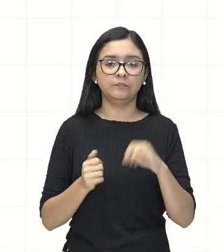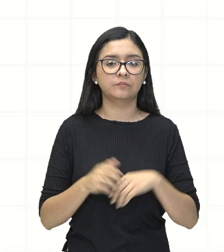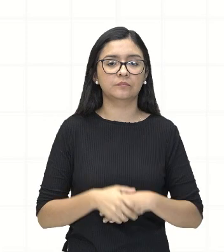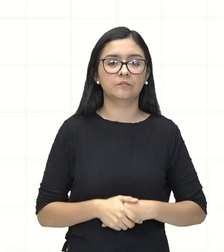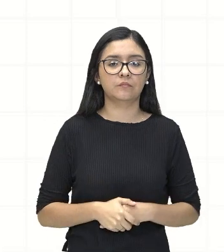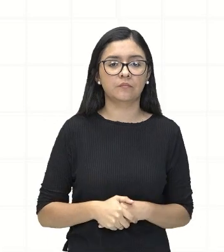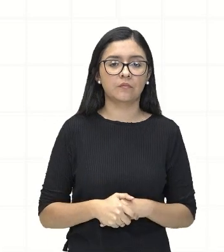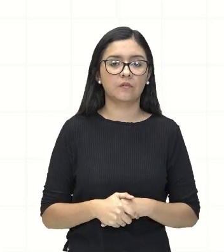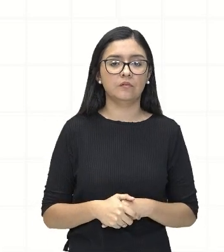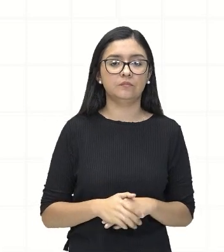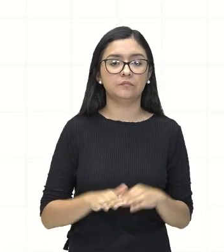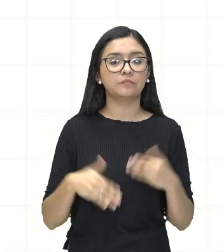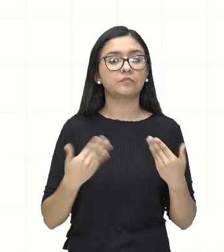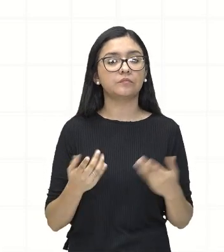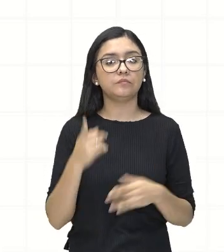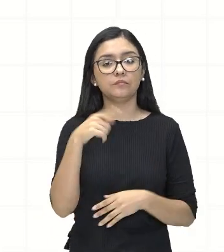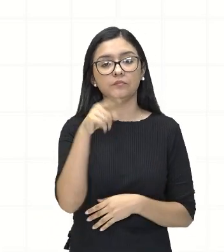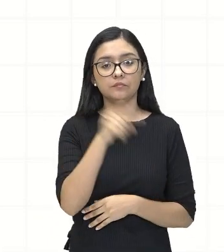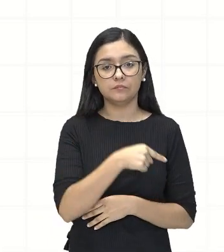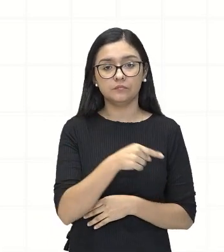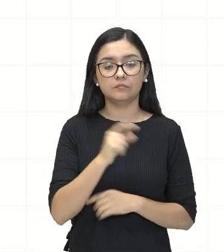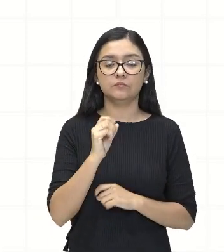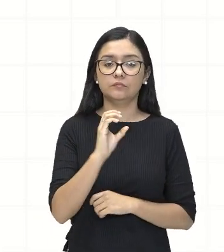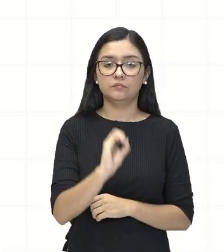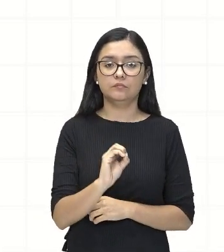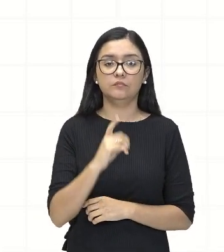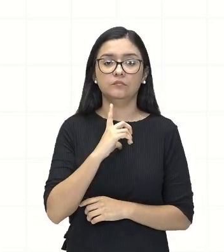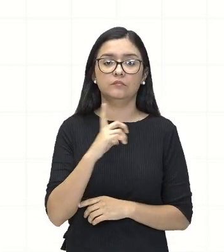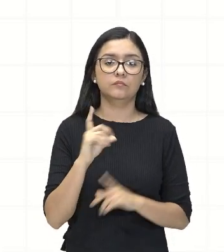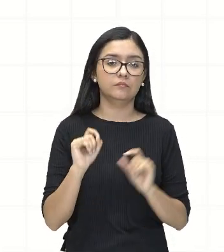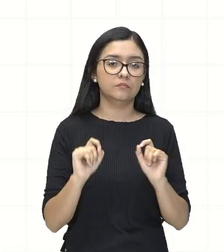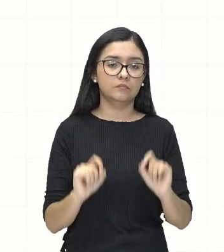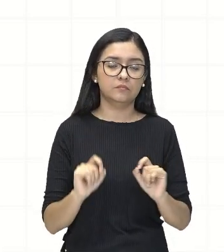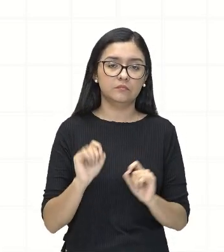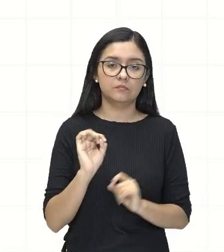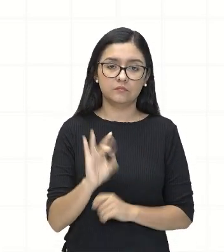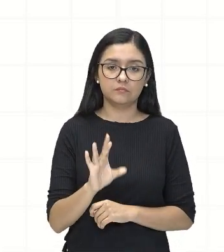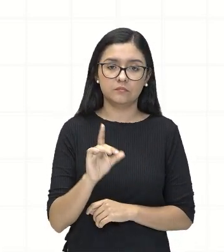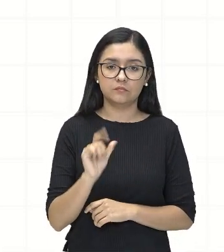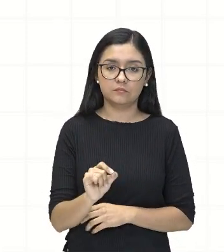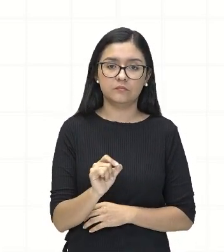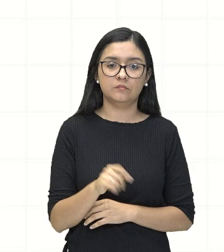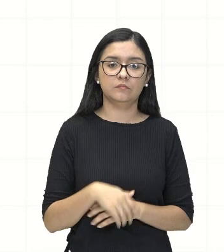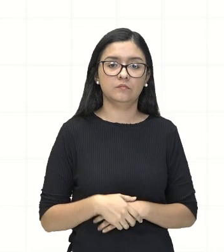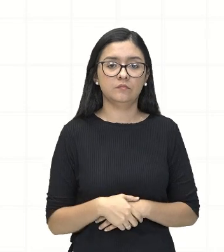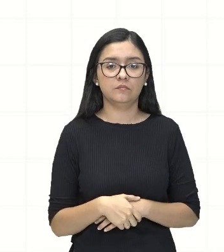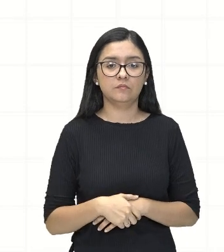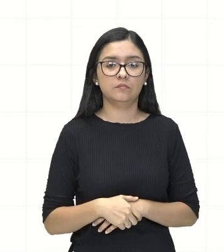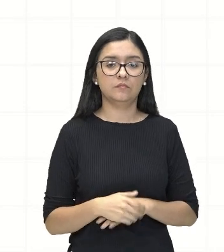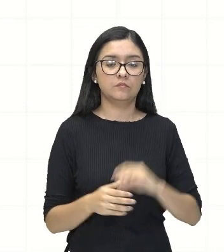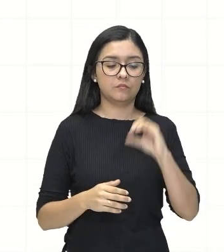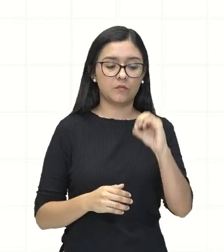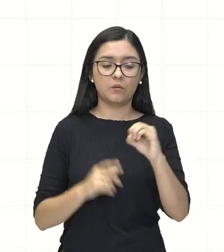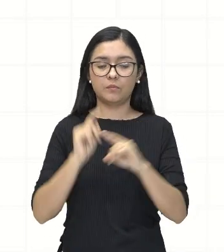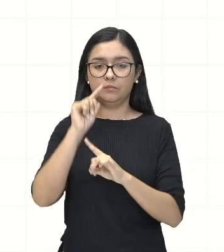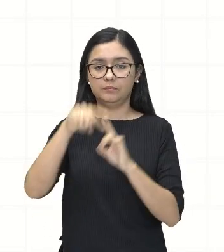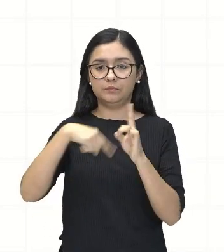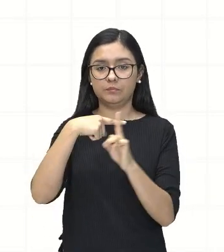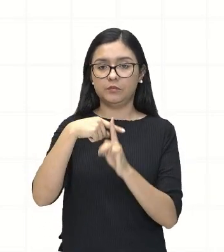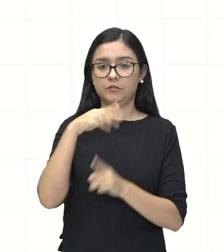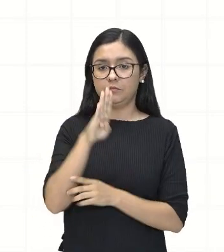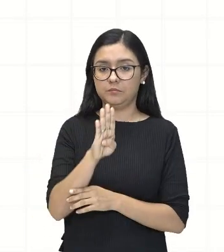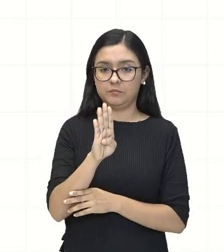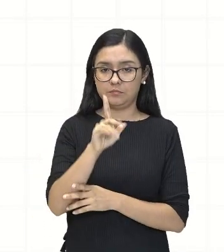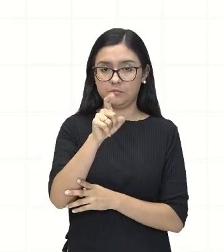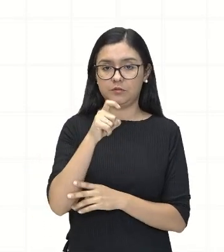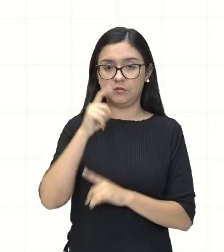isso aqui vai dar zero. E nós teremos somente, ó, mais, né, BX